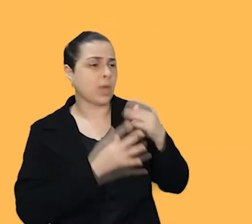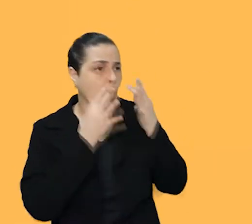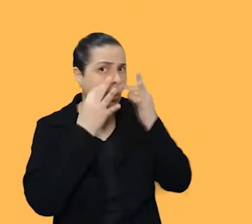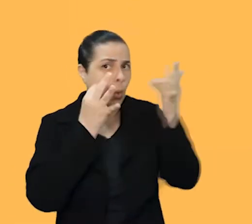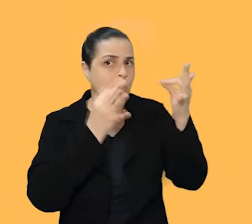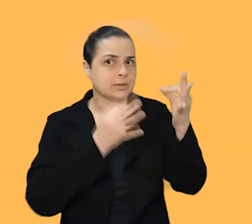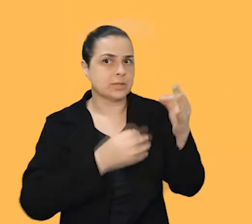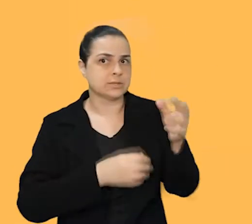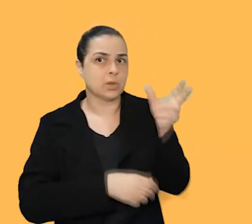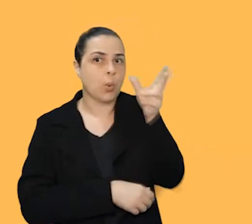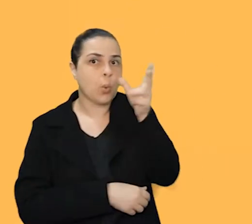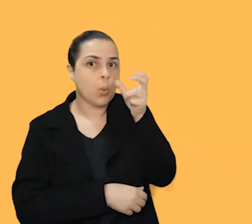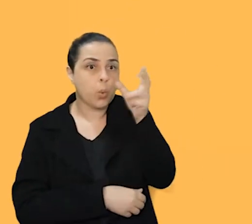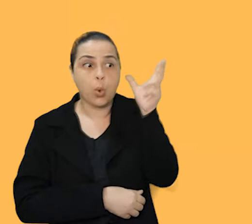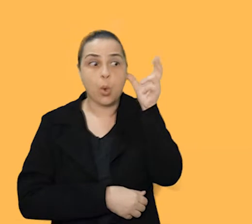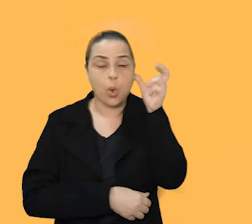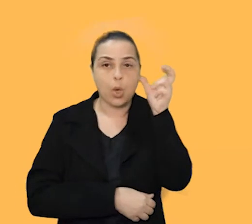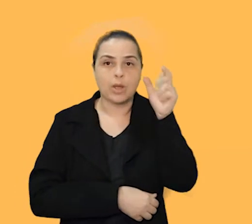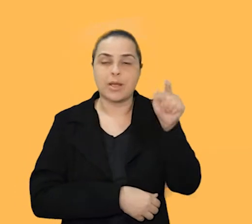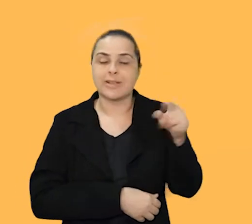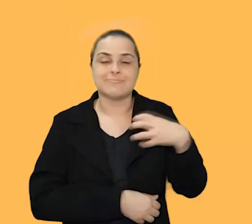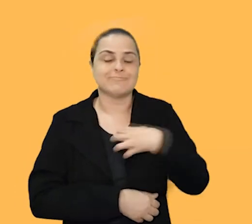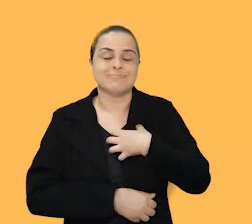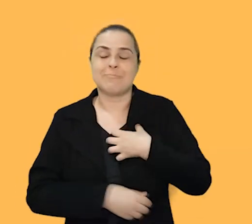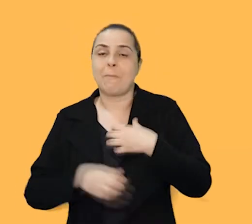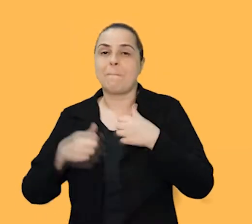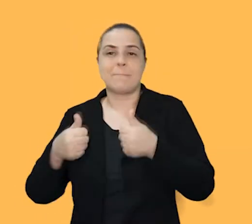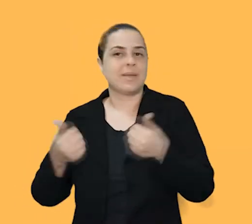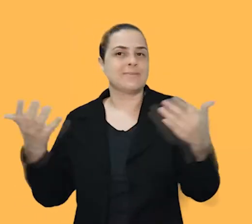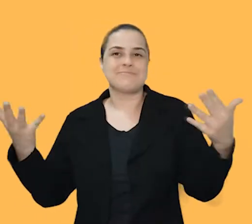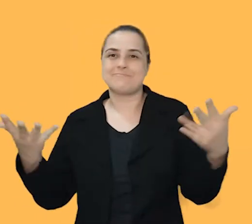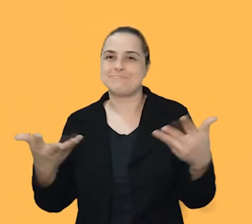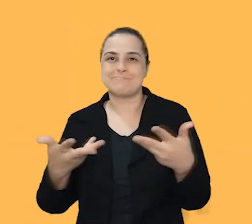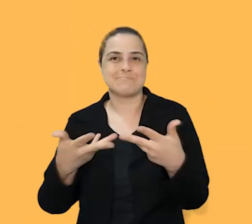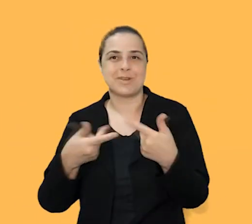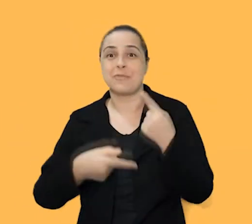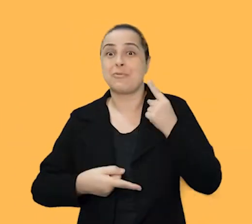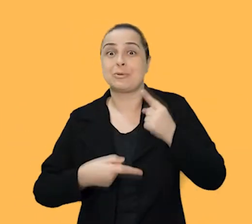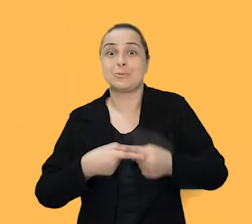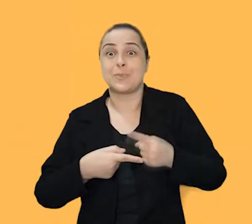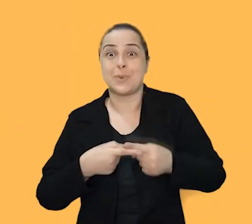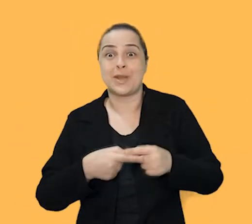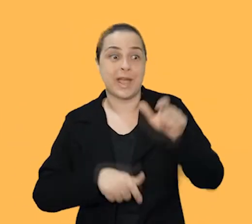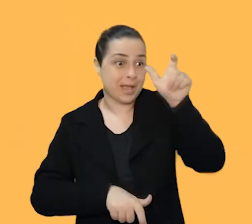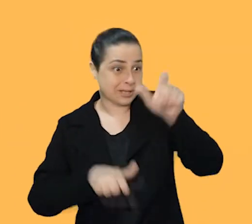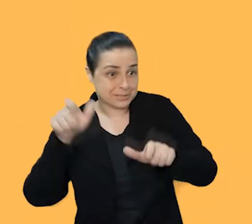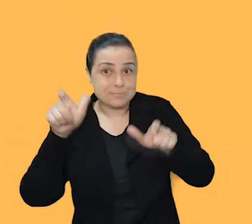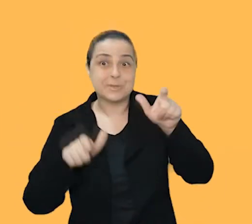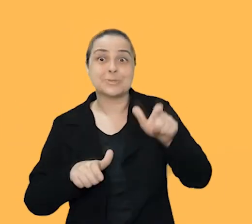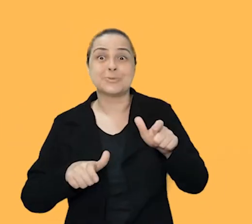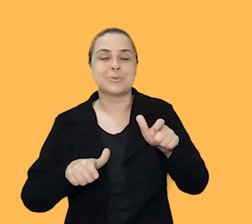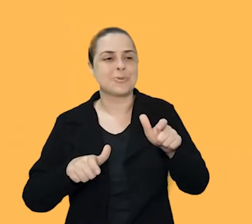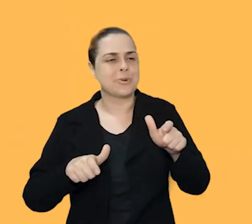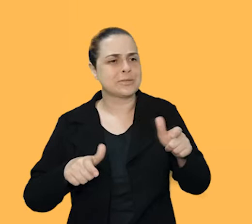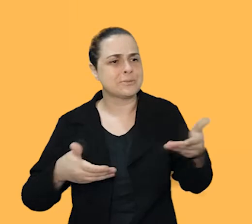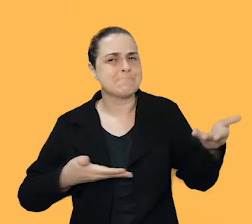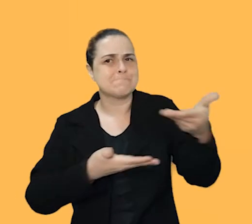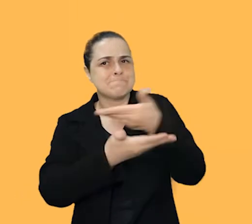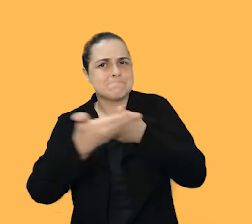É incrível. Isso é incrível para mim quando eu me sinto assim e quando eu vivencio isso com outras pessoas.